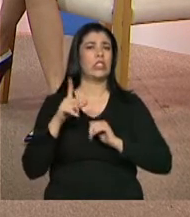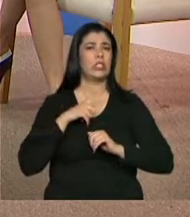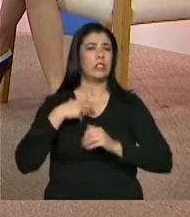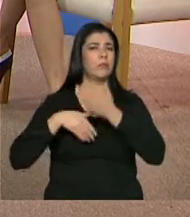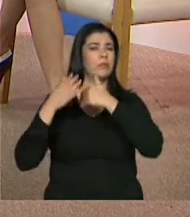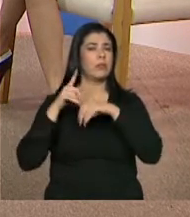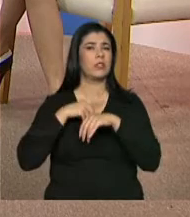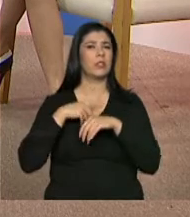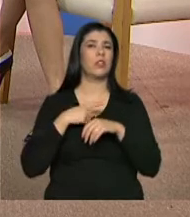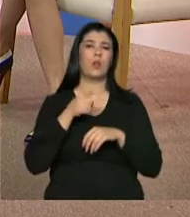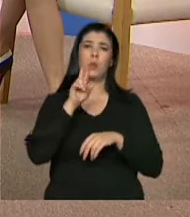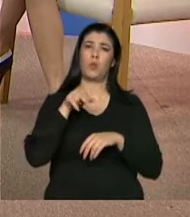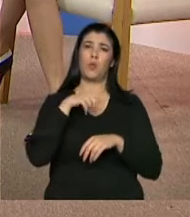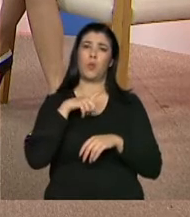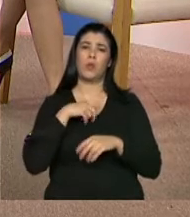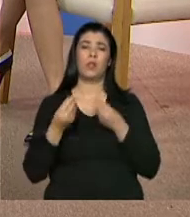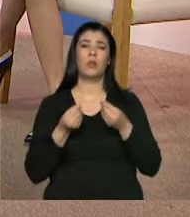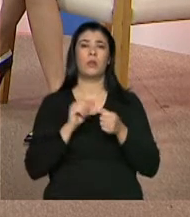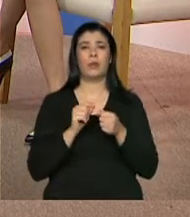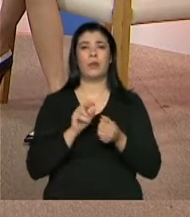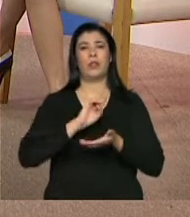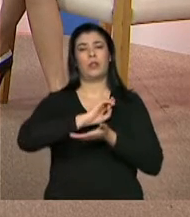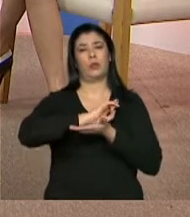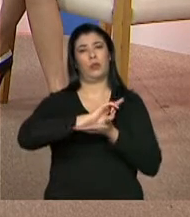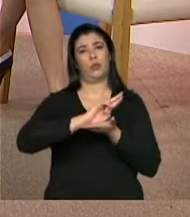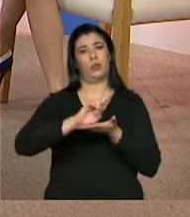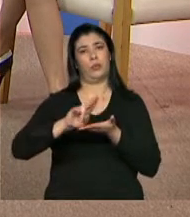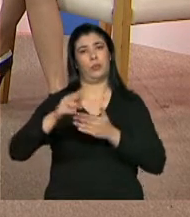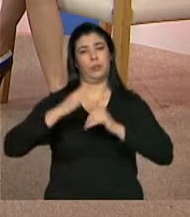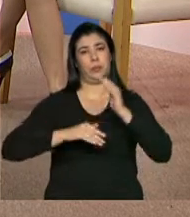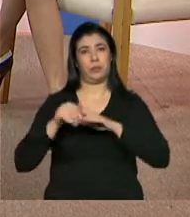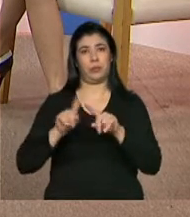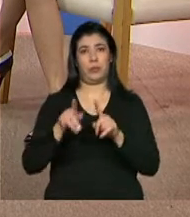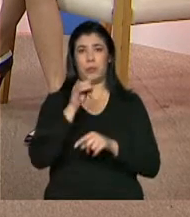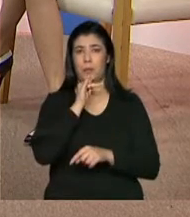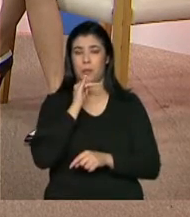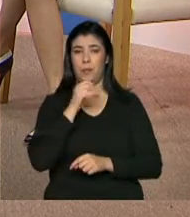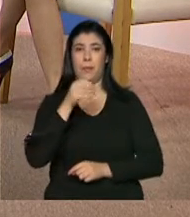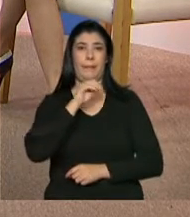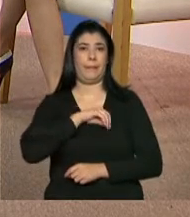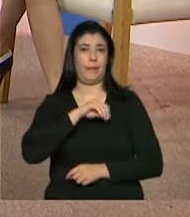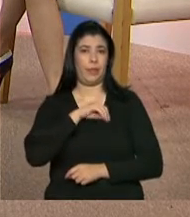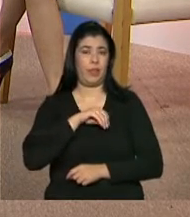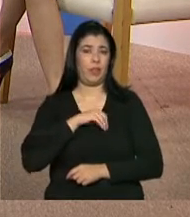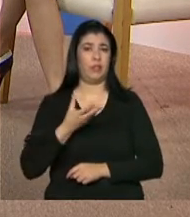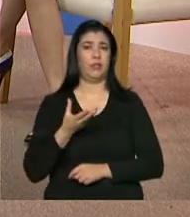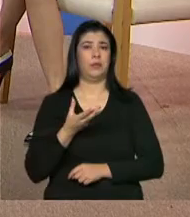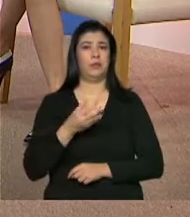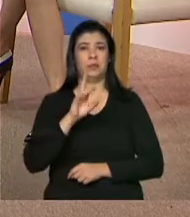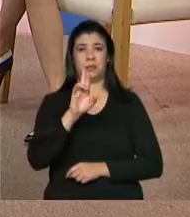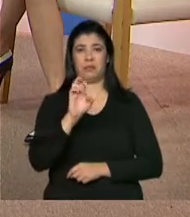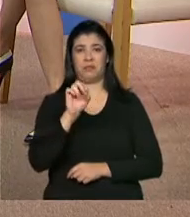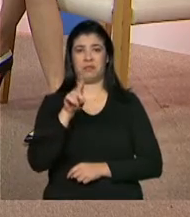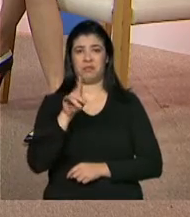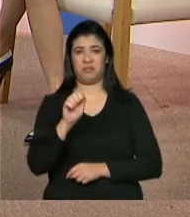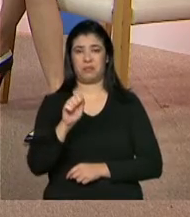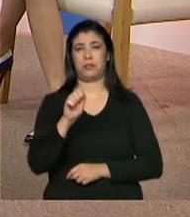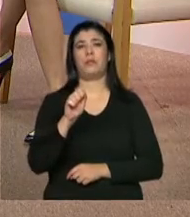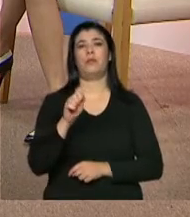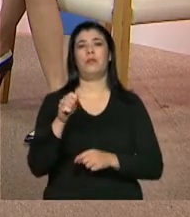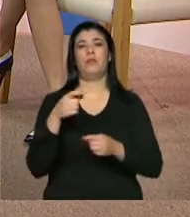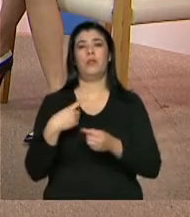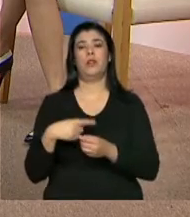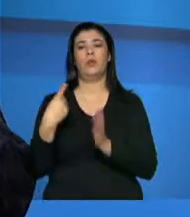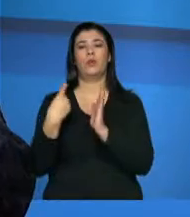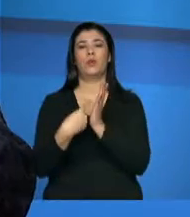se ela está nas condições e tudo, que tem uma série de outras condições. Mas a questão de renda, da questão da marcação dos grupos, ela vai ser